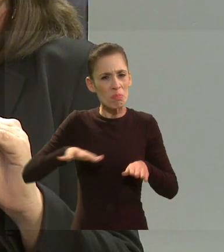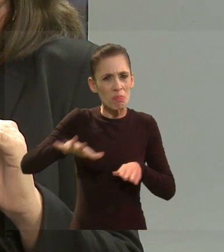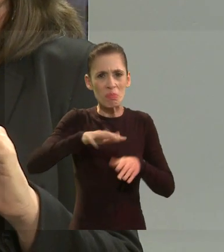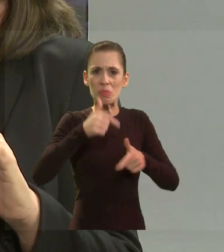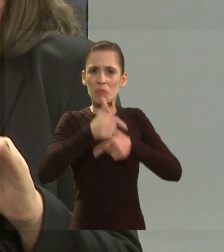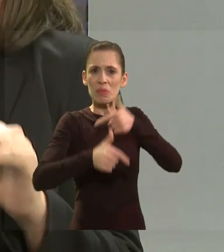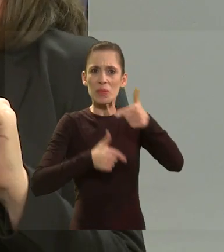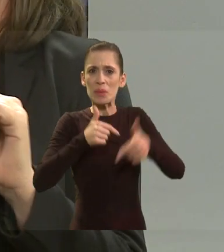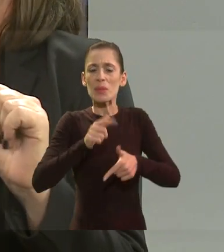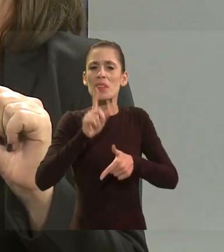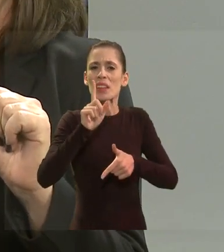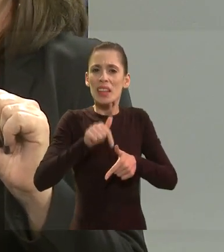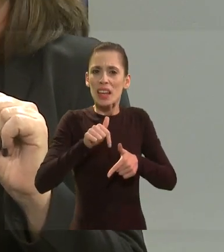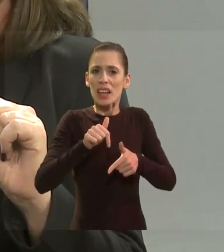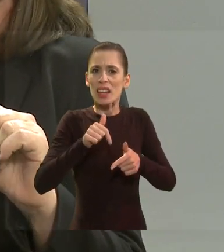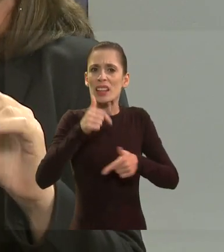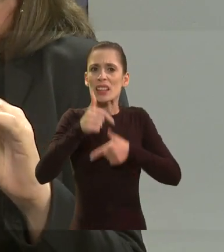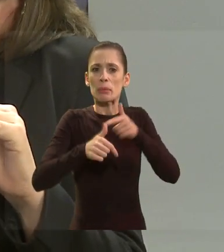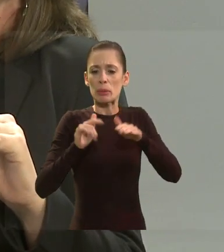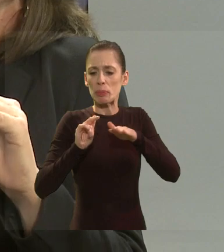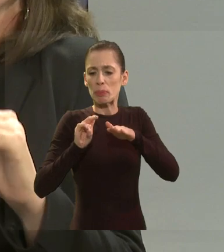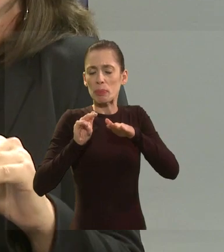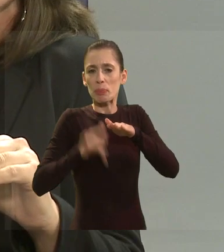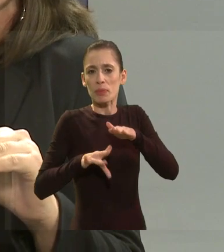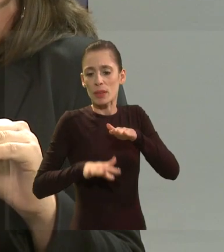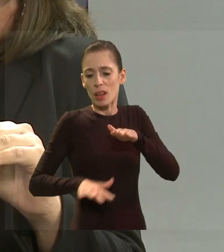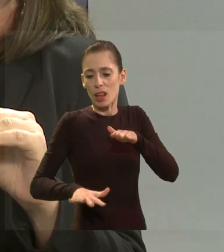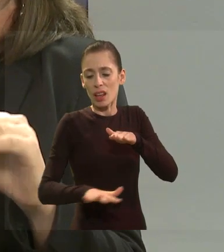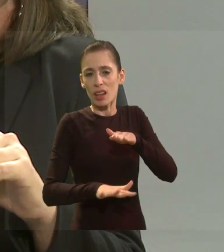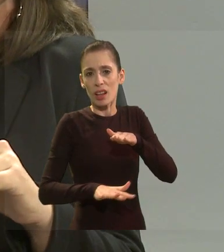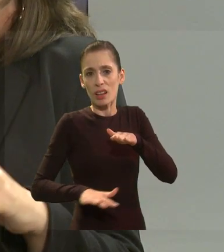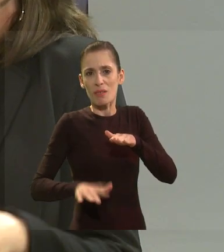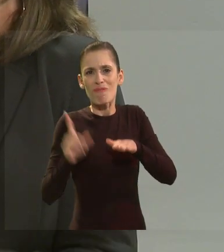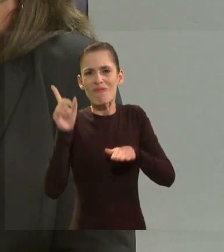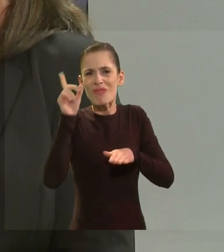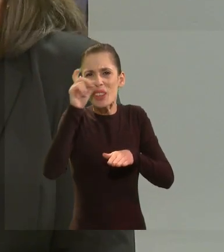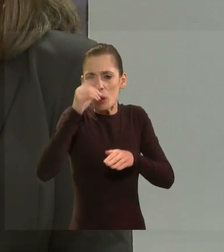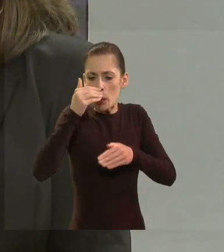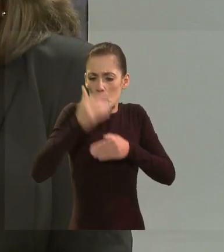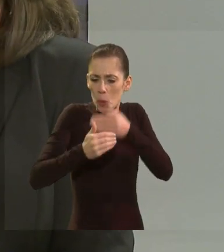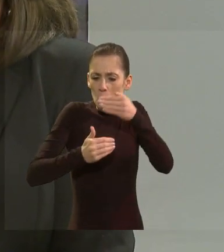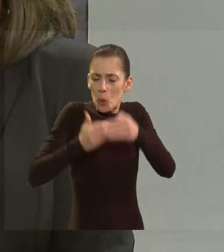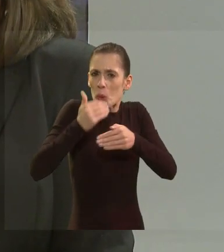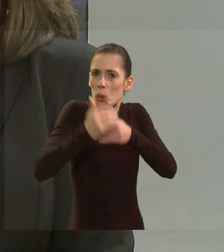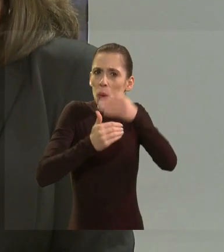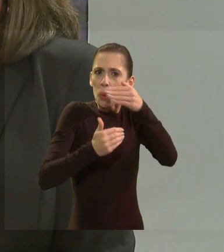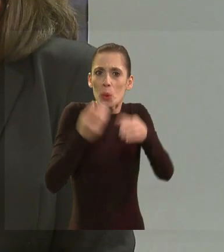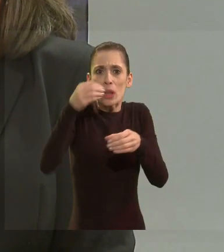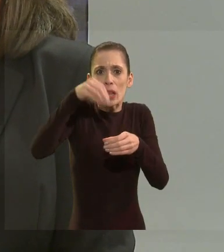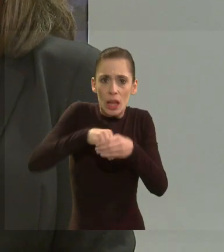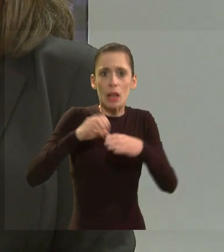em subempregos, né, e tem muita dificuldade de crescimento profissional.